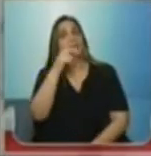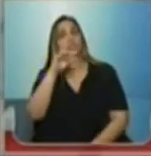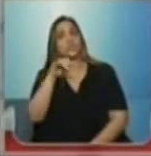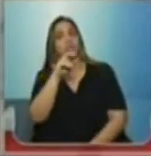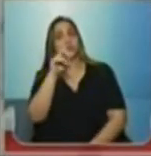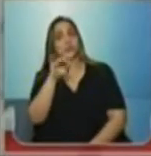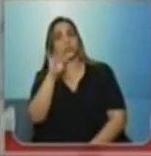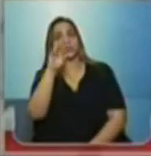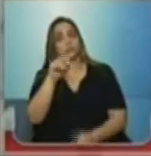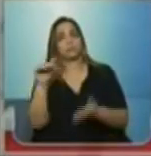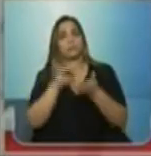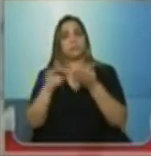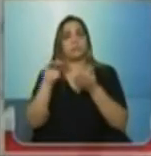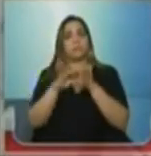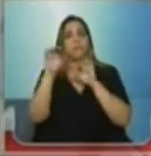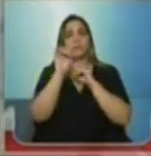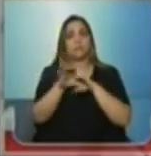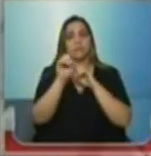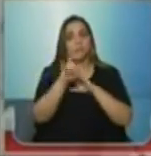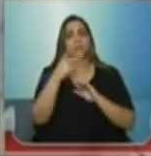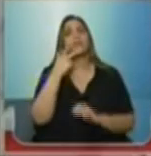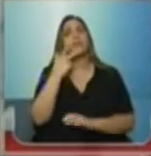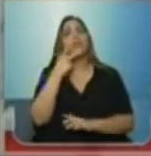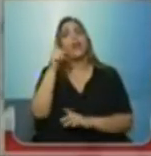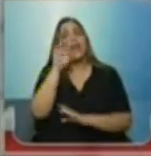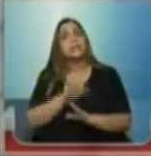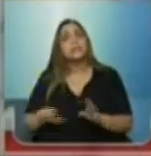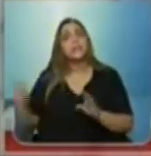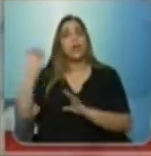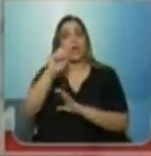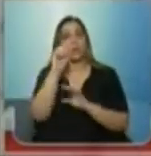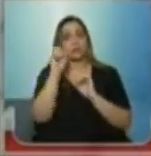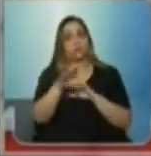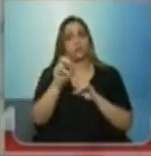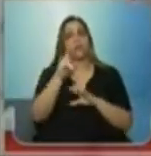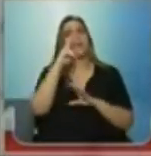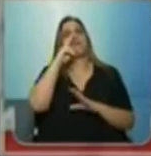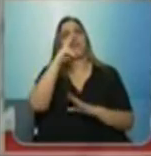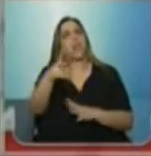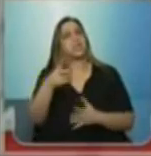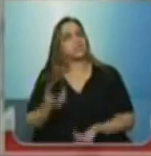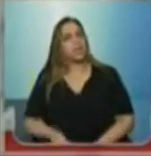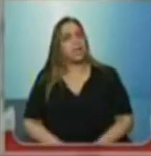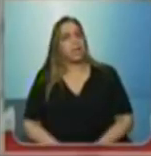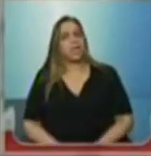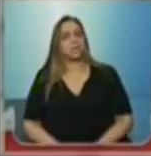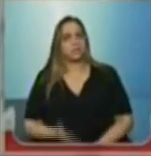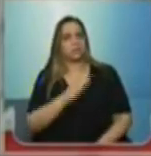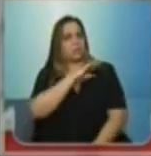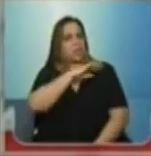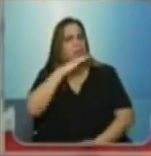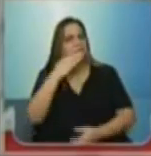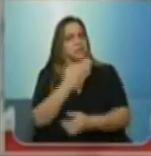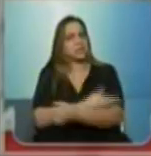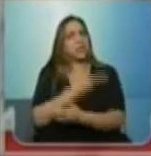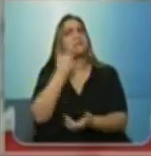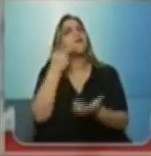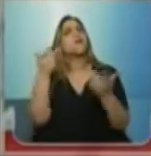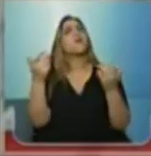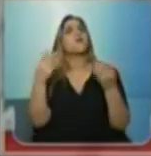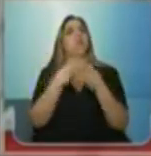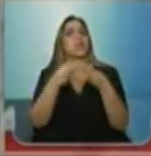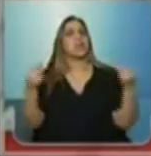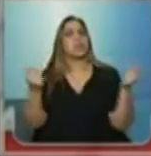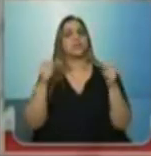de Educação, afirmam que na rede estadual, para fortalecer a qualidade de ensino,